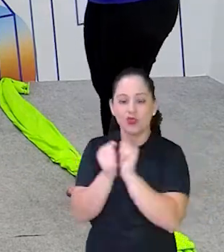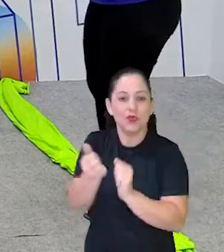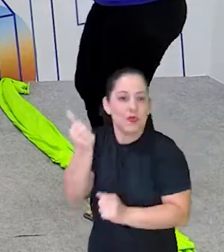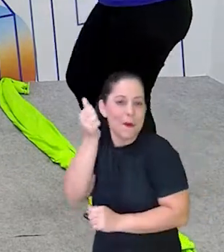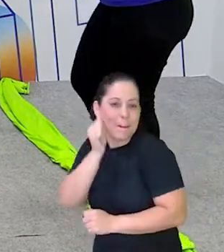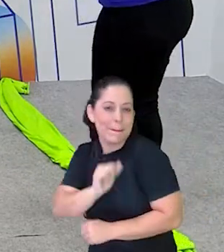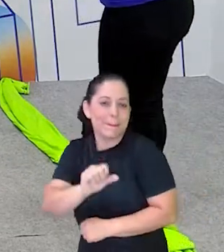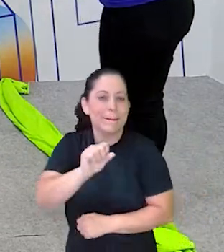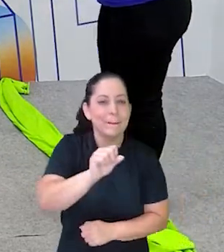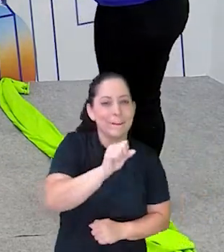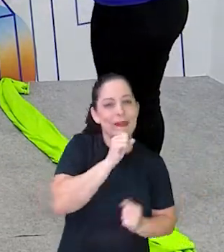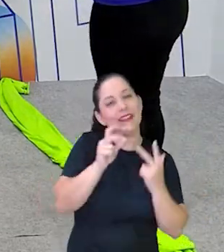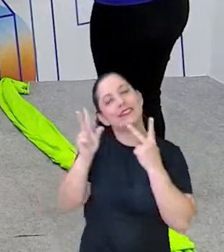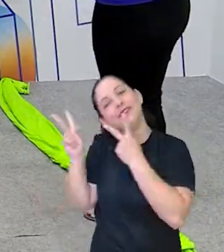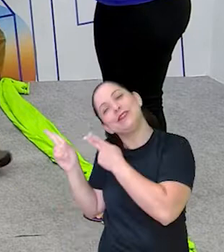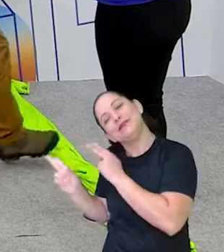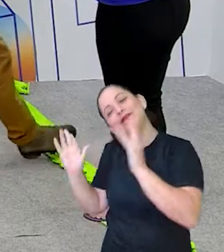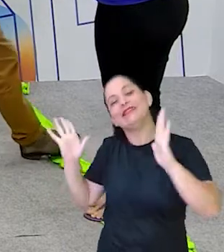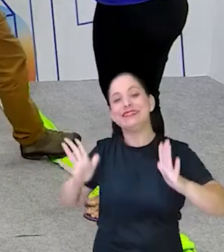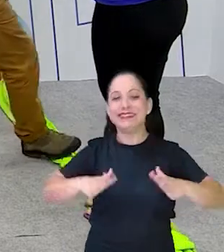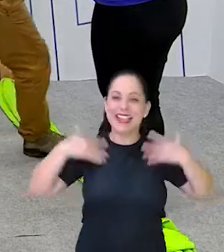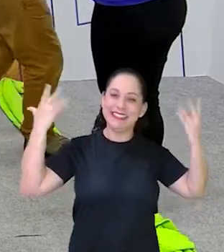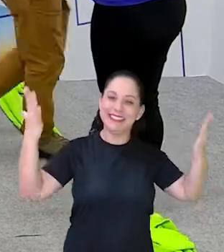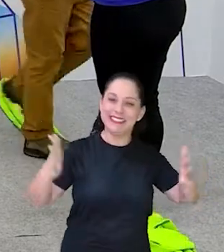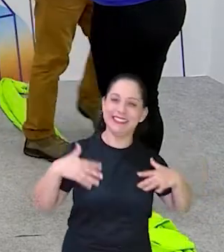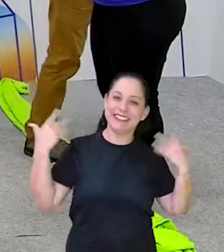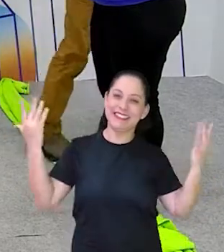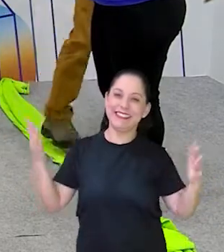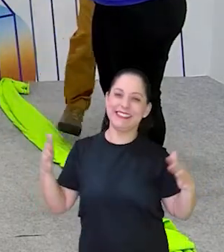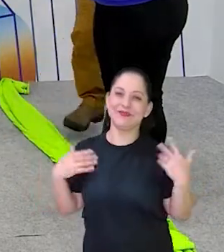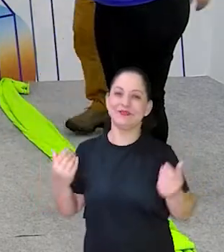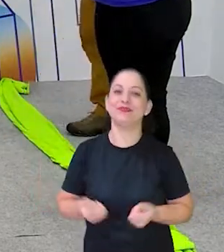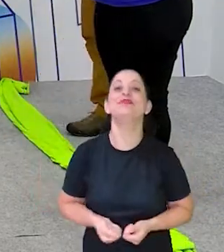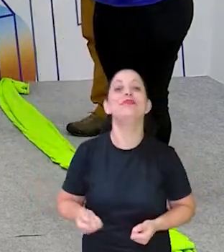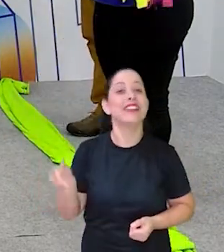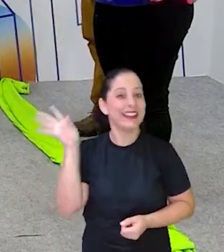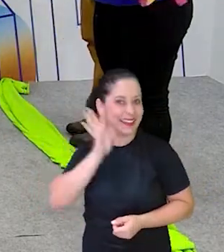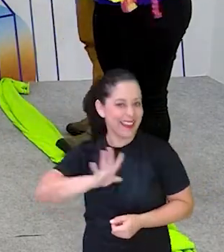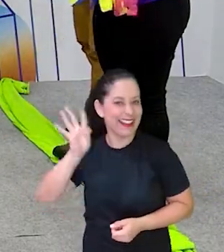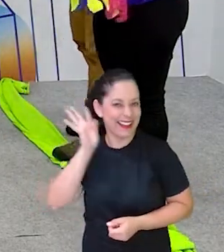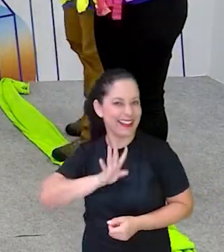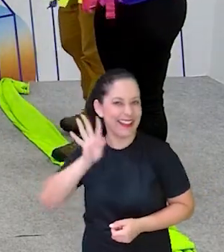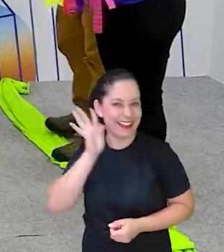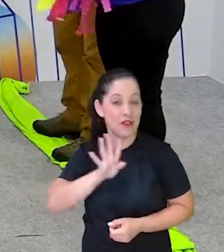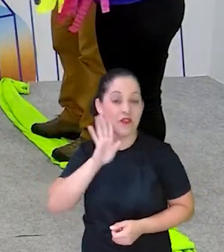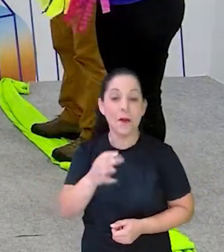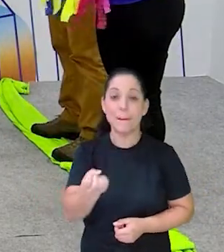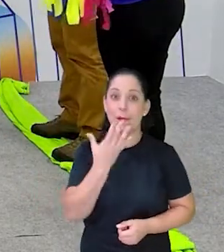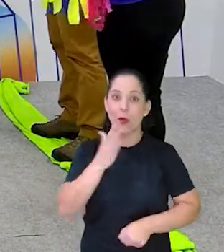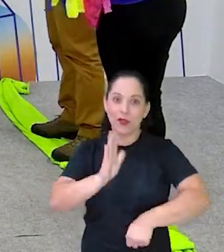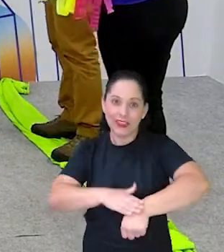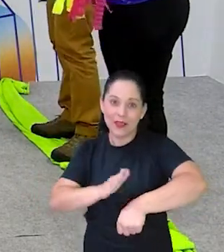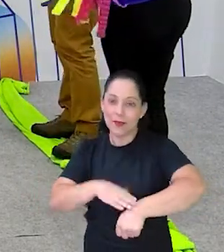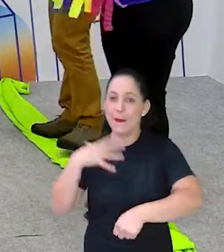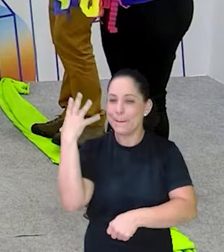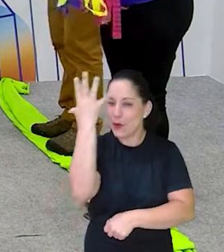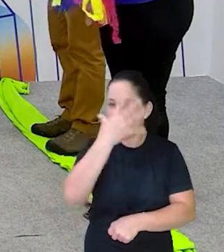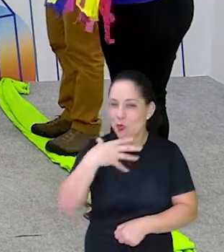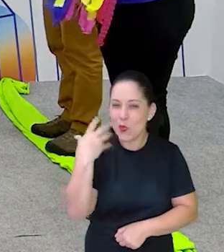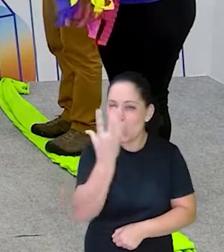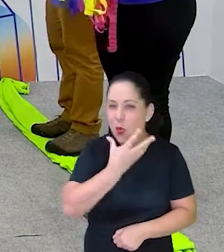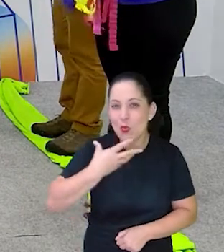dormirei contente. Cheguei. Que legal, gente. Foi bom que deu o da música completa.